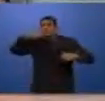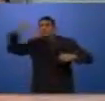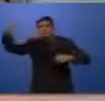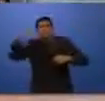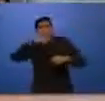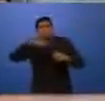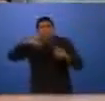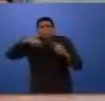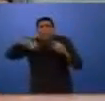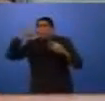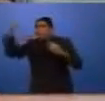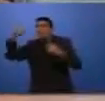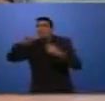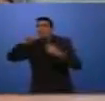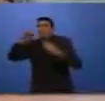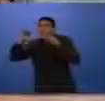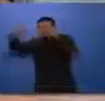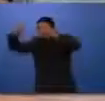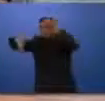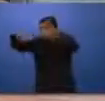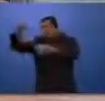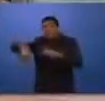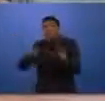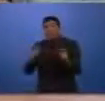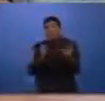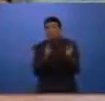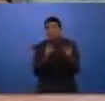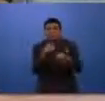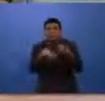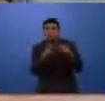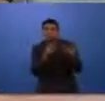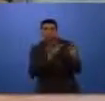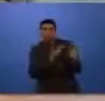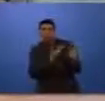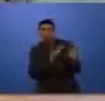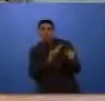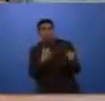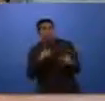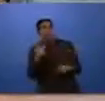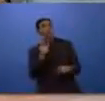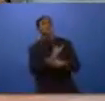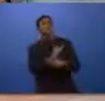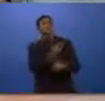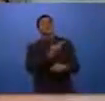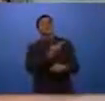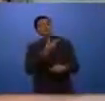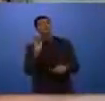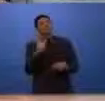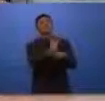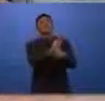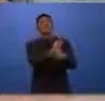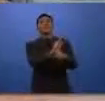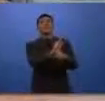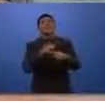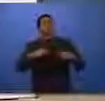saber que quando ele efetua uma denúncia do traficante que muitas vezes está vendendo droga para o seu colega, ele está contribuindo para a saúde do seu